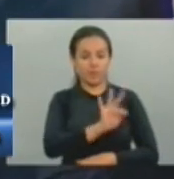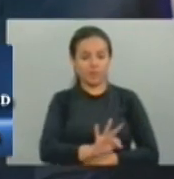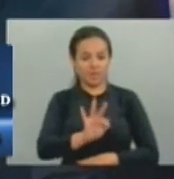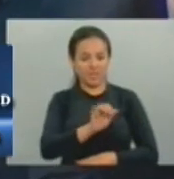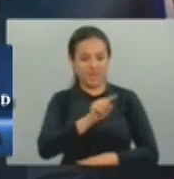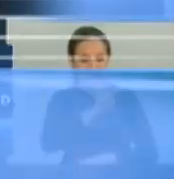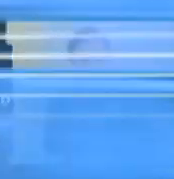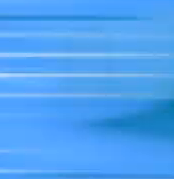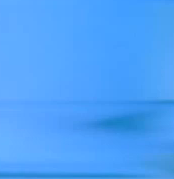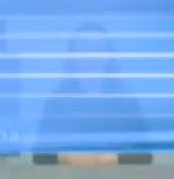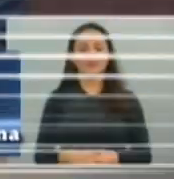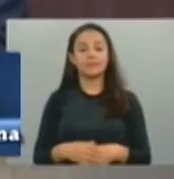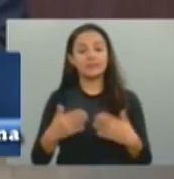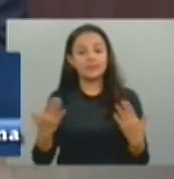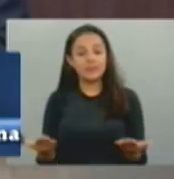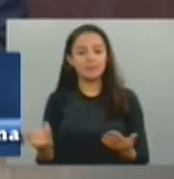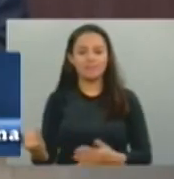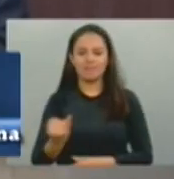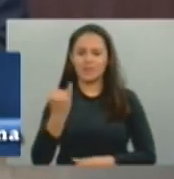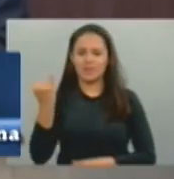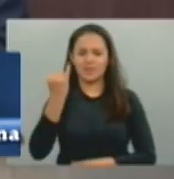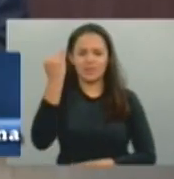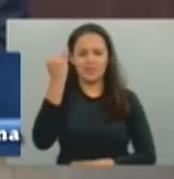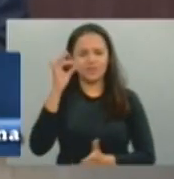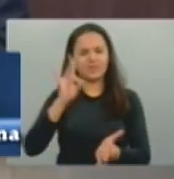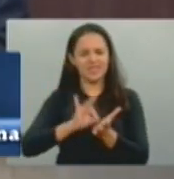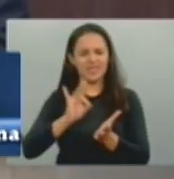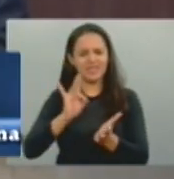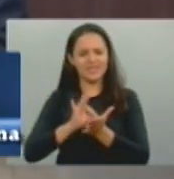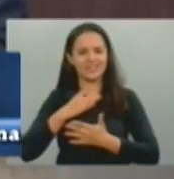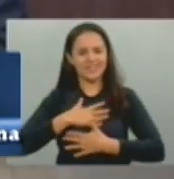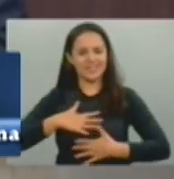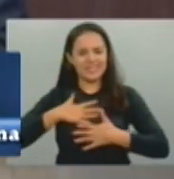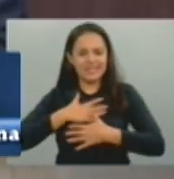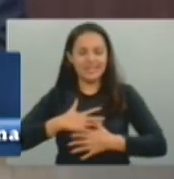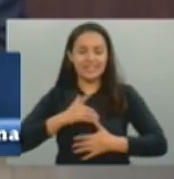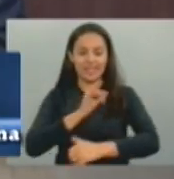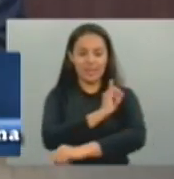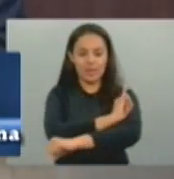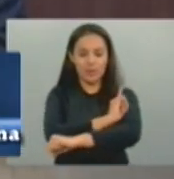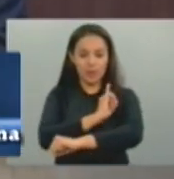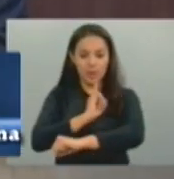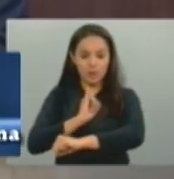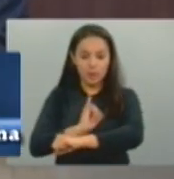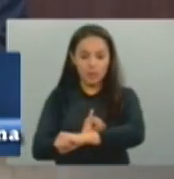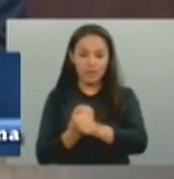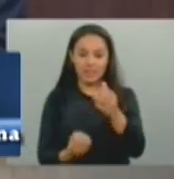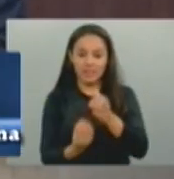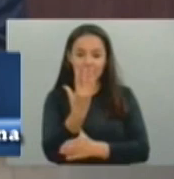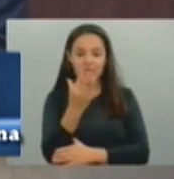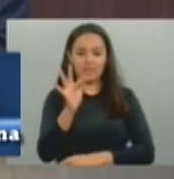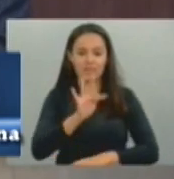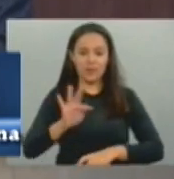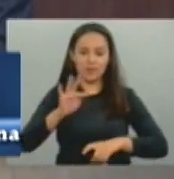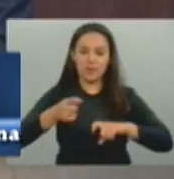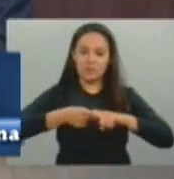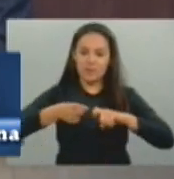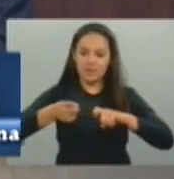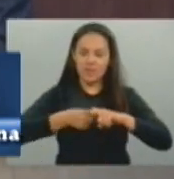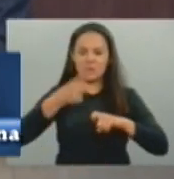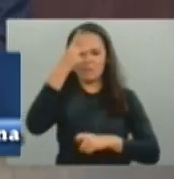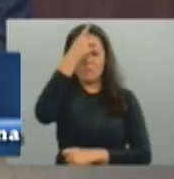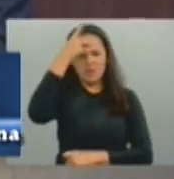população quer ouvir. Para consolidar essa faculdade de medicina de Iguatú, a participação das lideranças comunitárias, a participação da